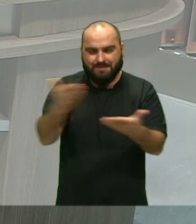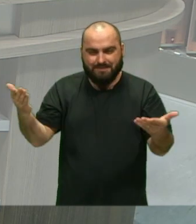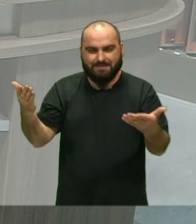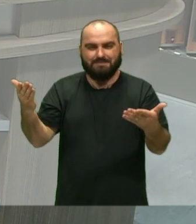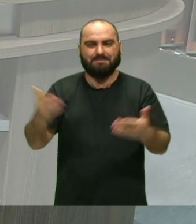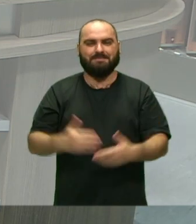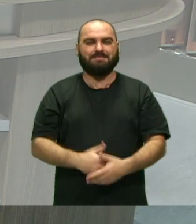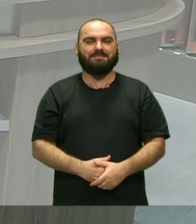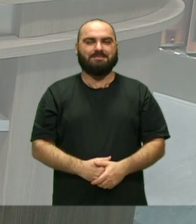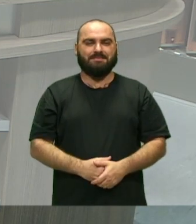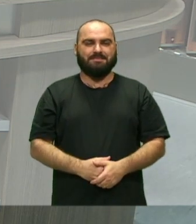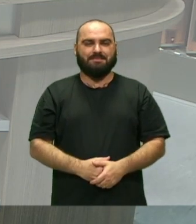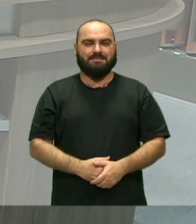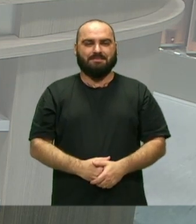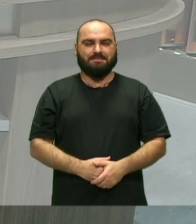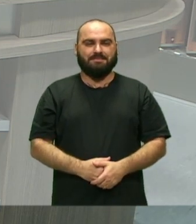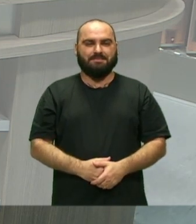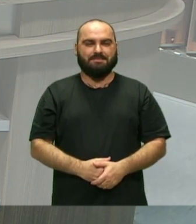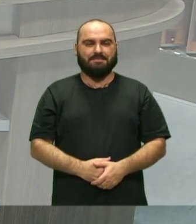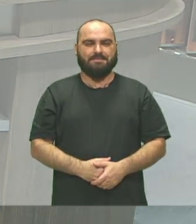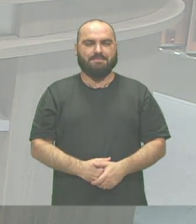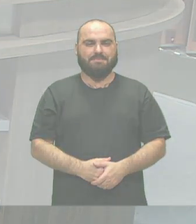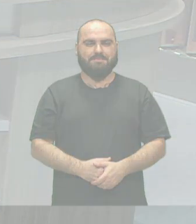obrigada tchau